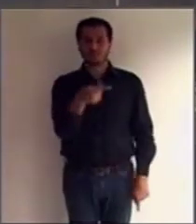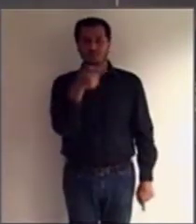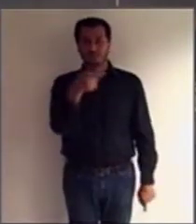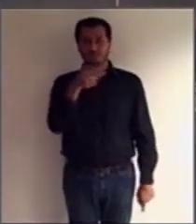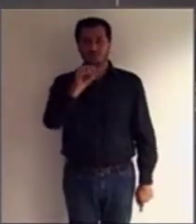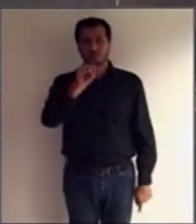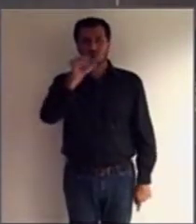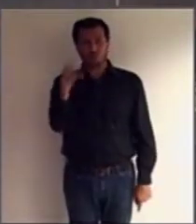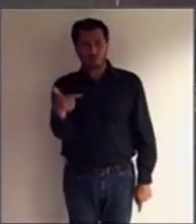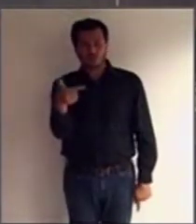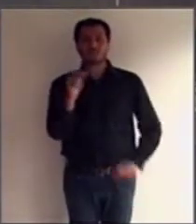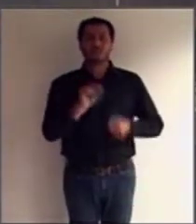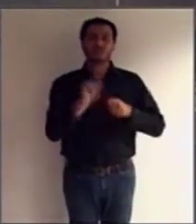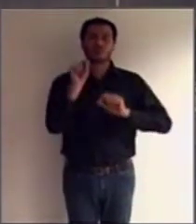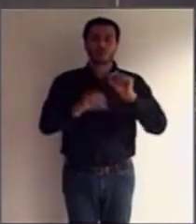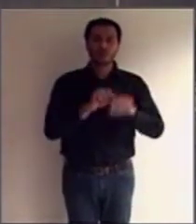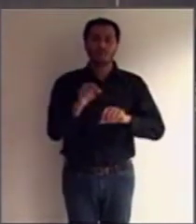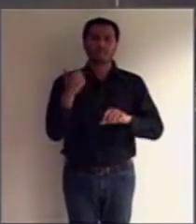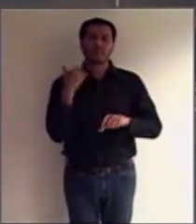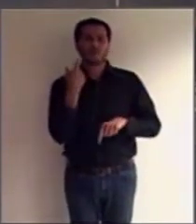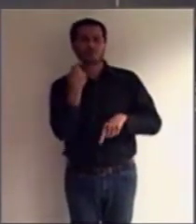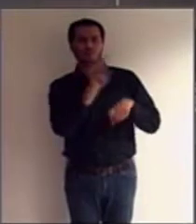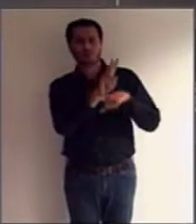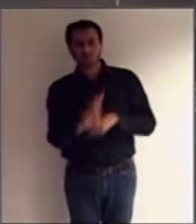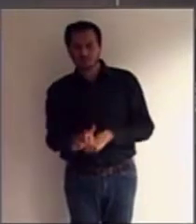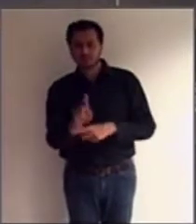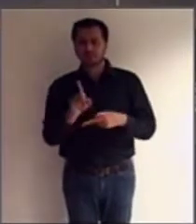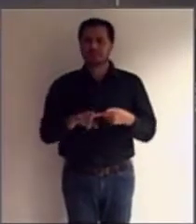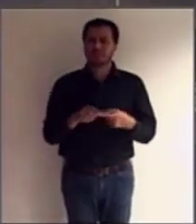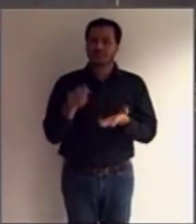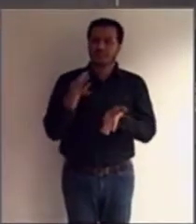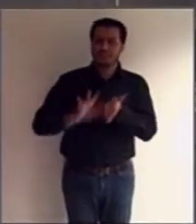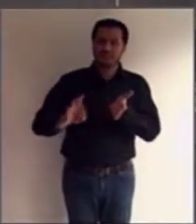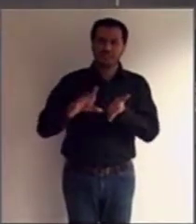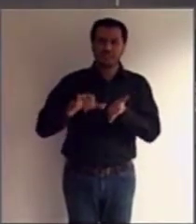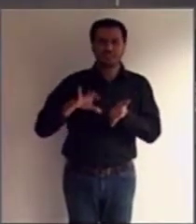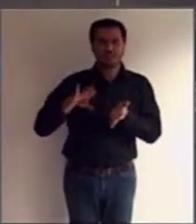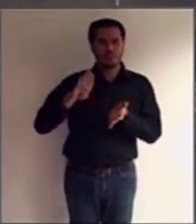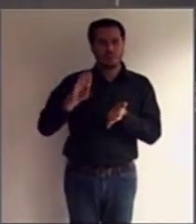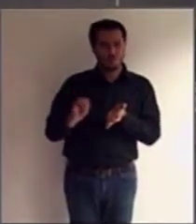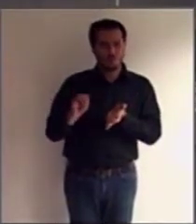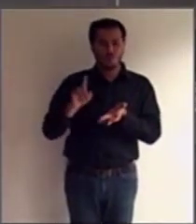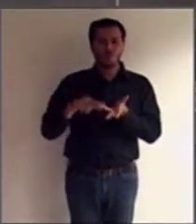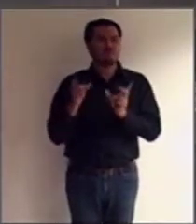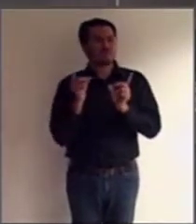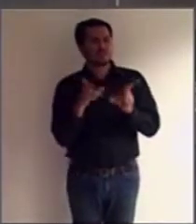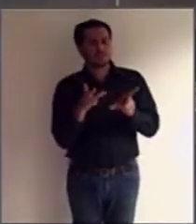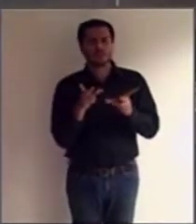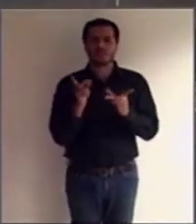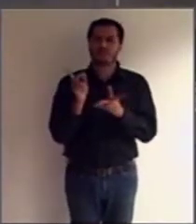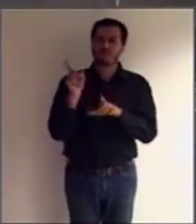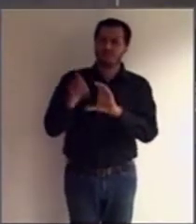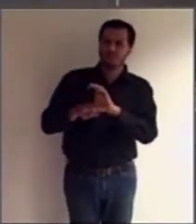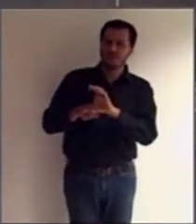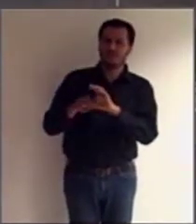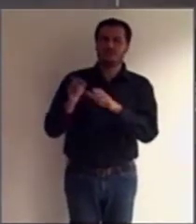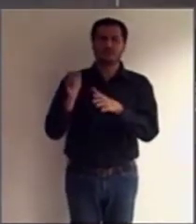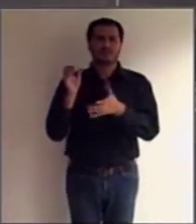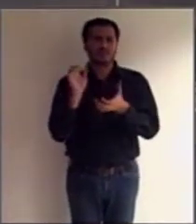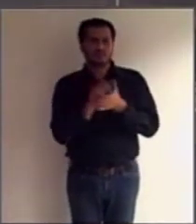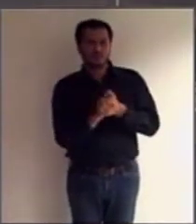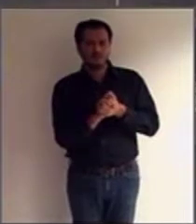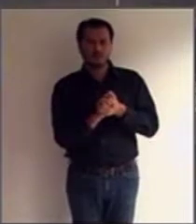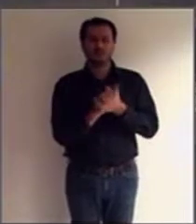tais como fazer empréstimos em bancos, assinar recibos de altos valores, vender, hipotecar, casar com